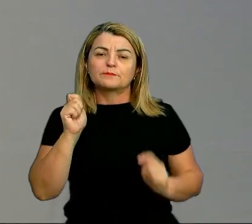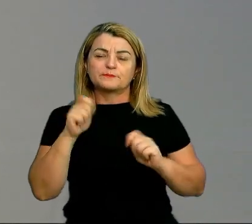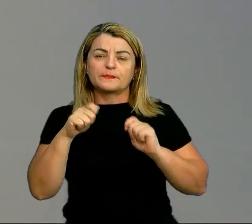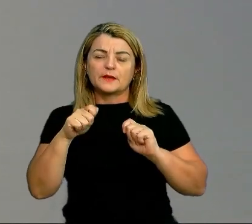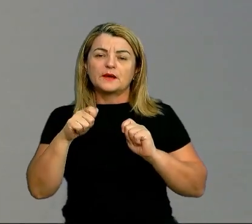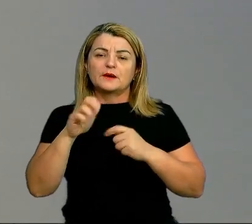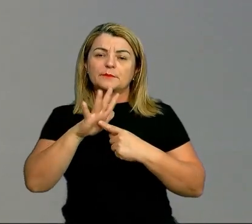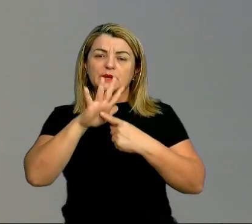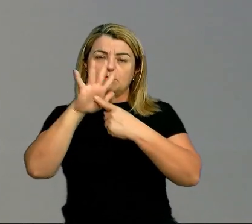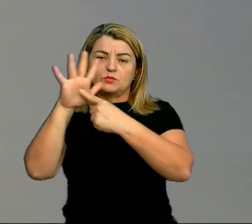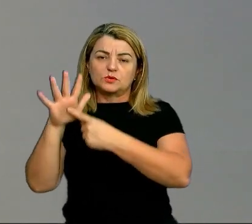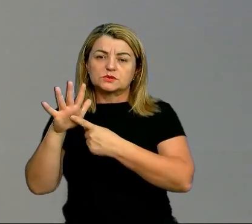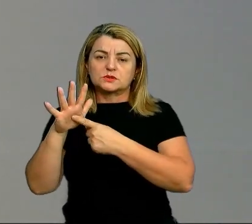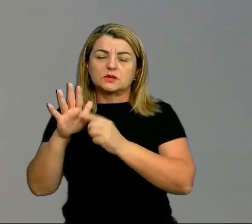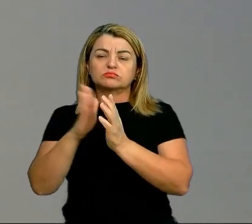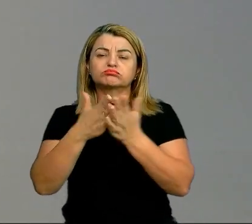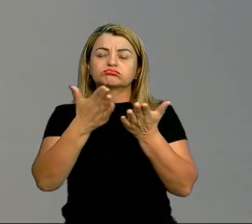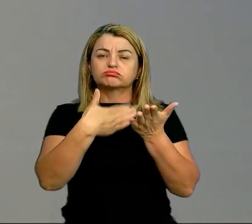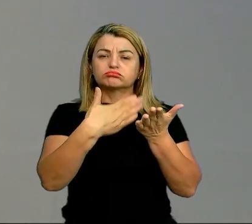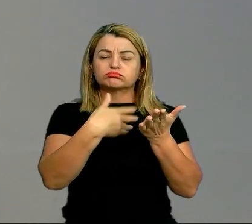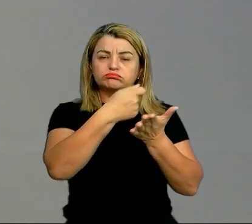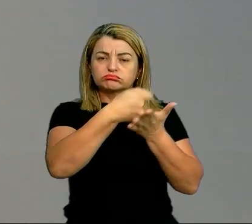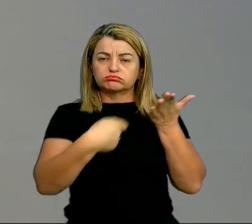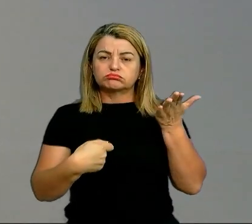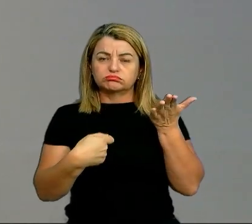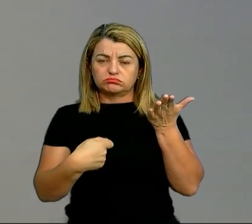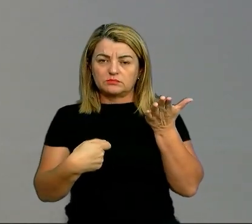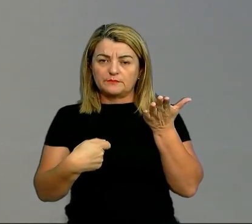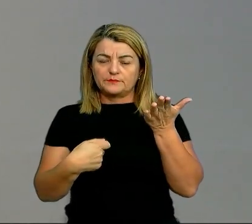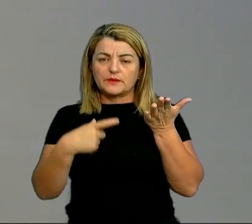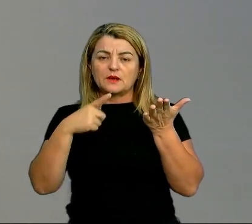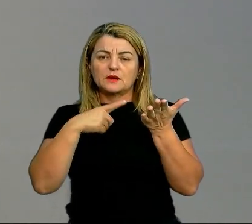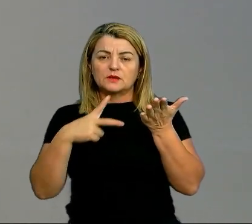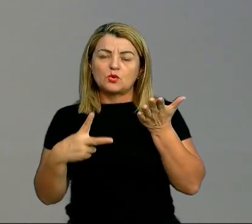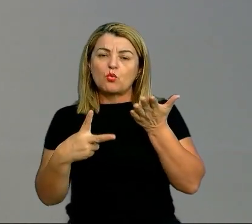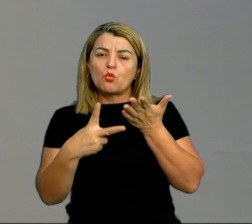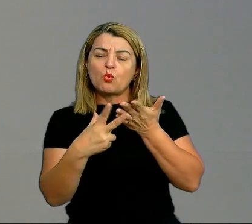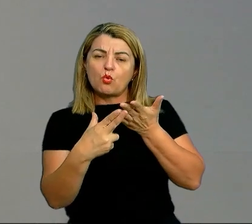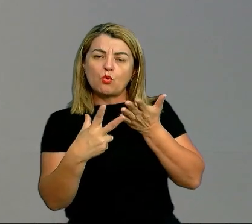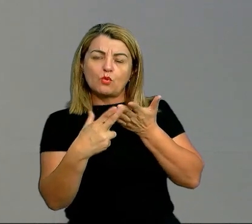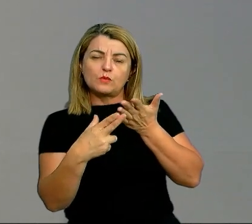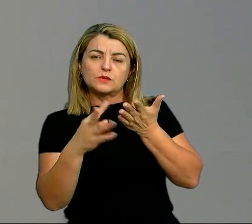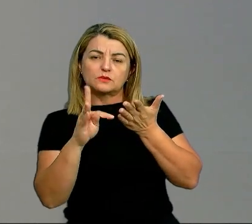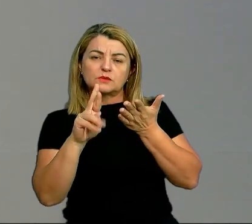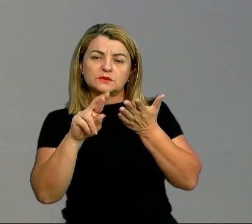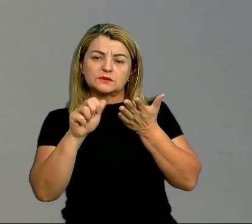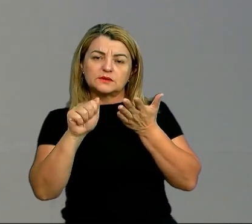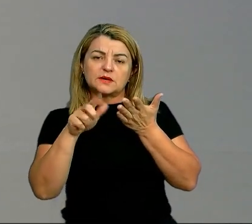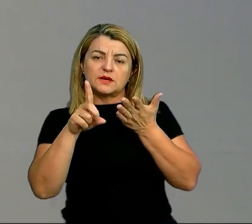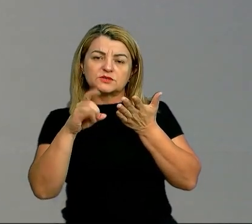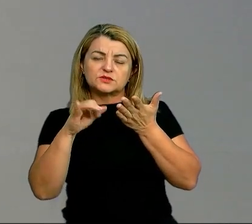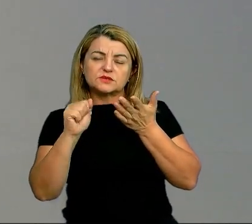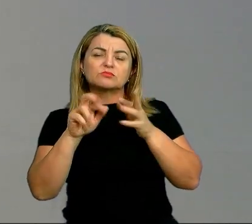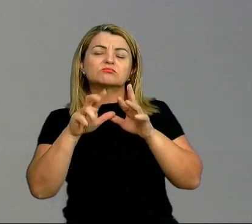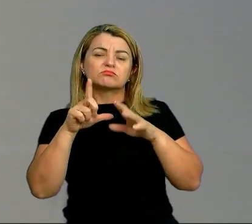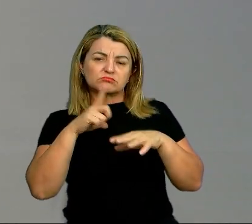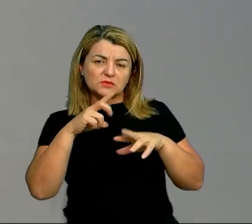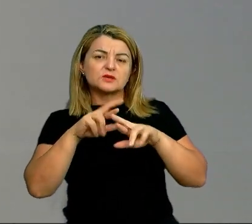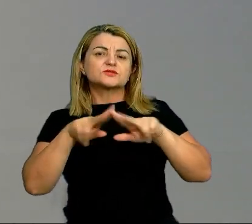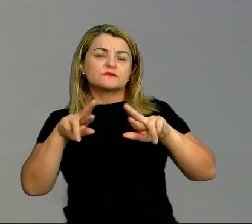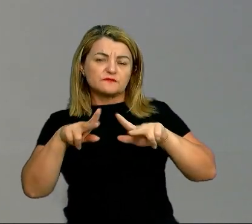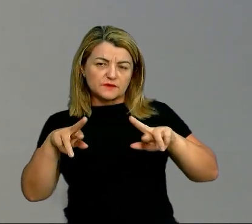fazer a sua produção literária. É tanto que tem um rompimento com a tradição. Tem essa diferença. Tem toda essa